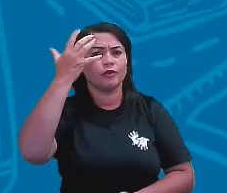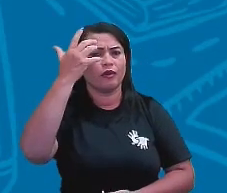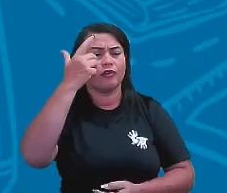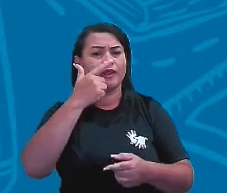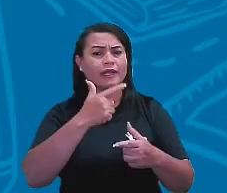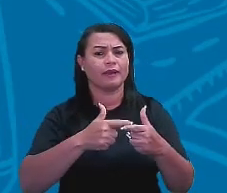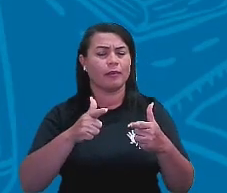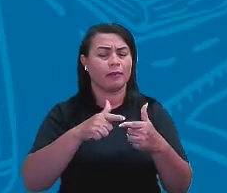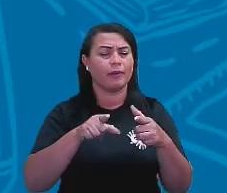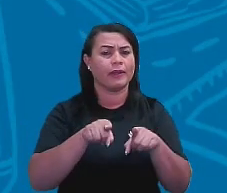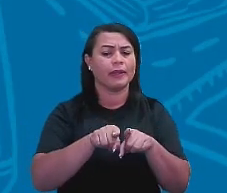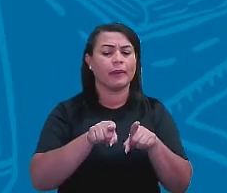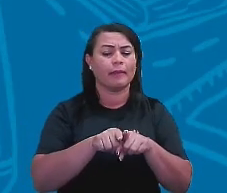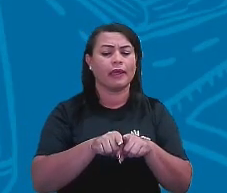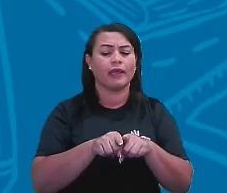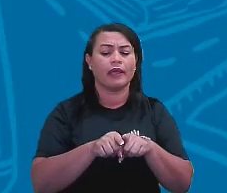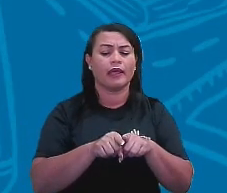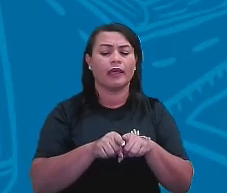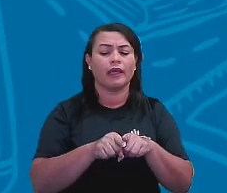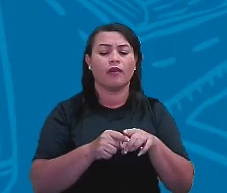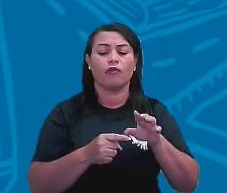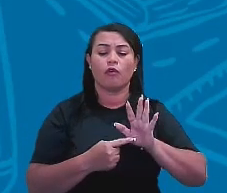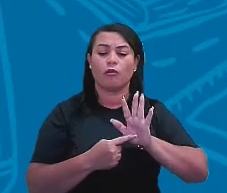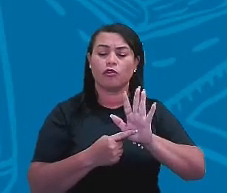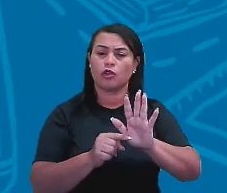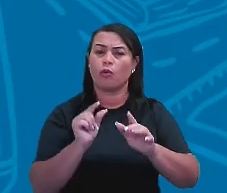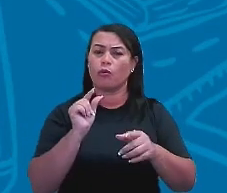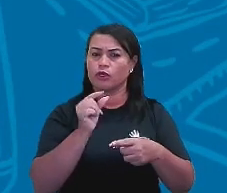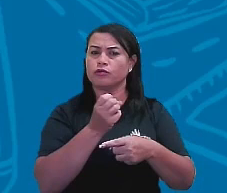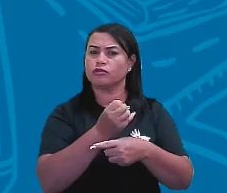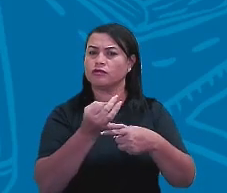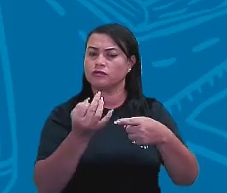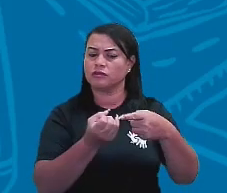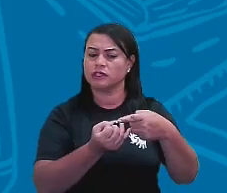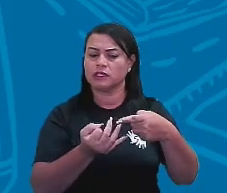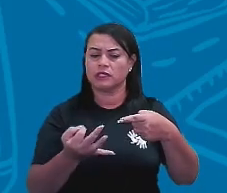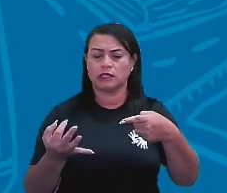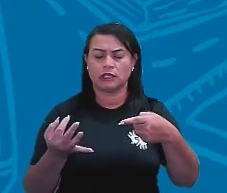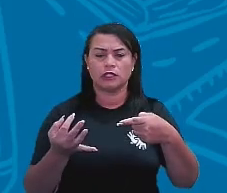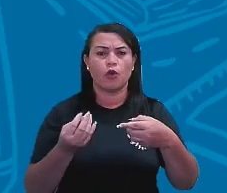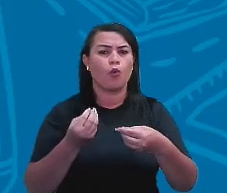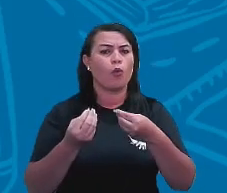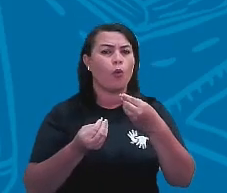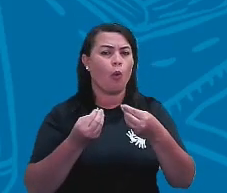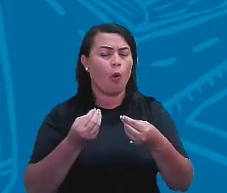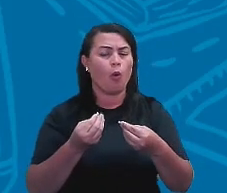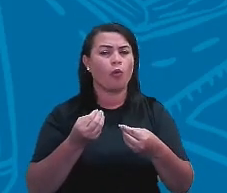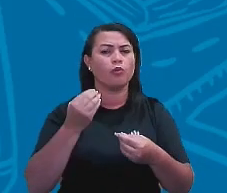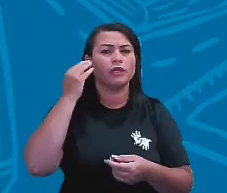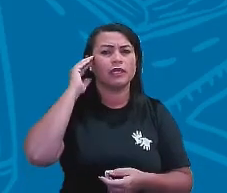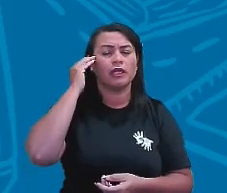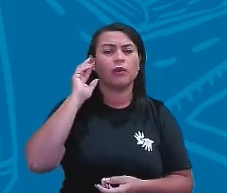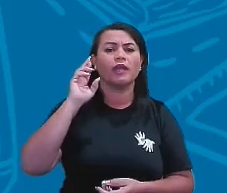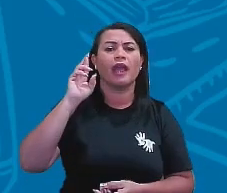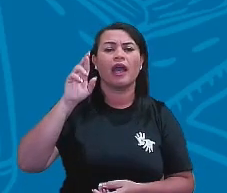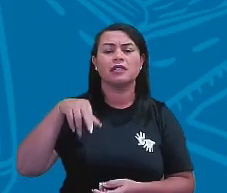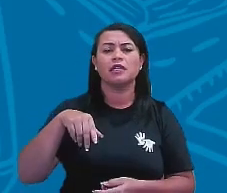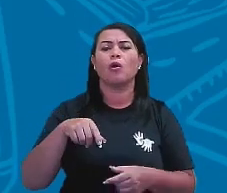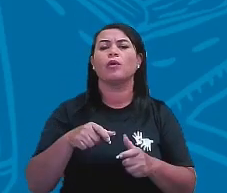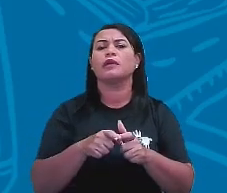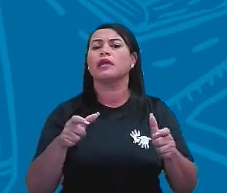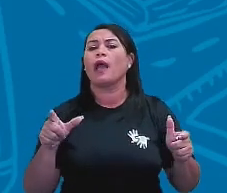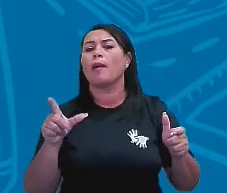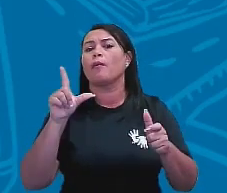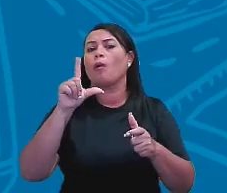eu vou trazer novamente um pouquinho de fração, aquela ideia do que é razão, a ideia do que é proporção,